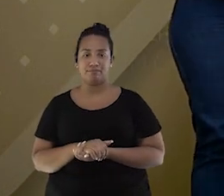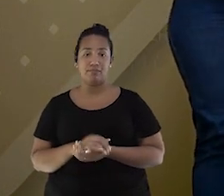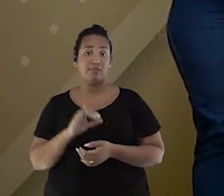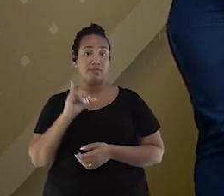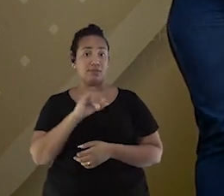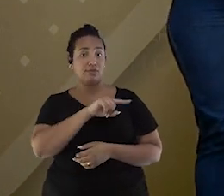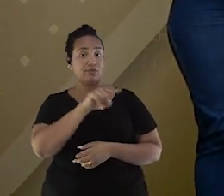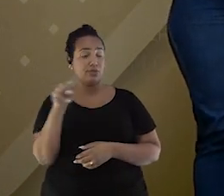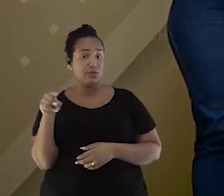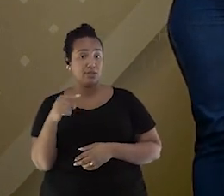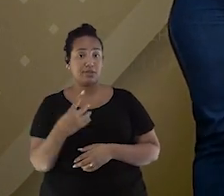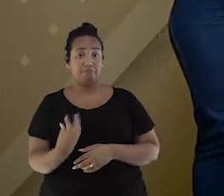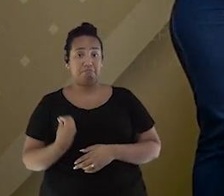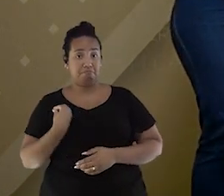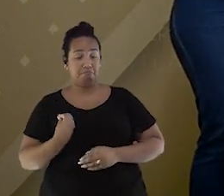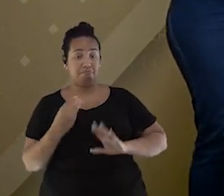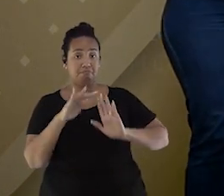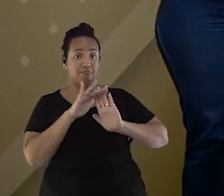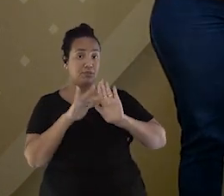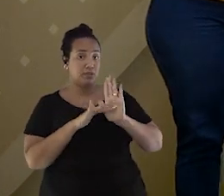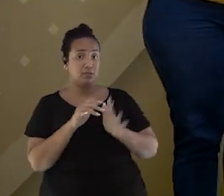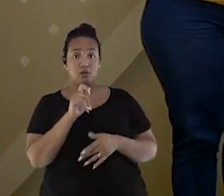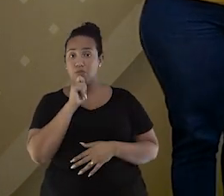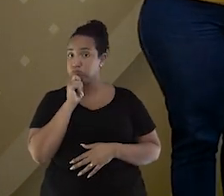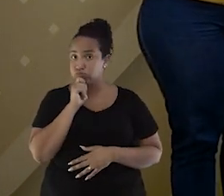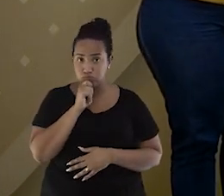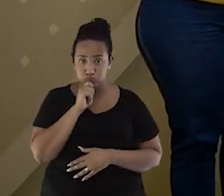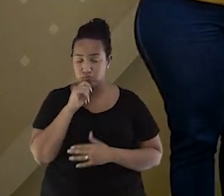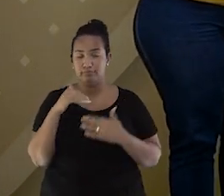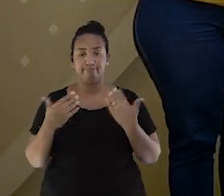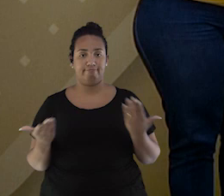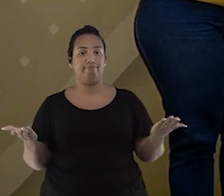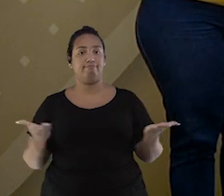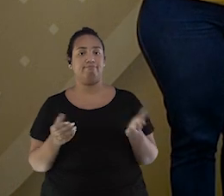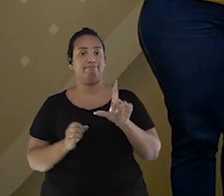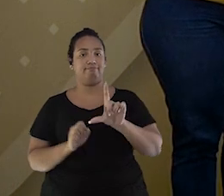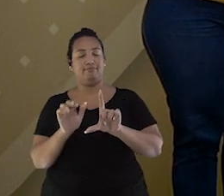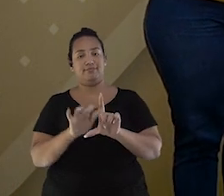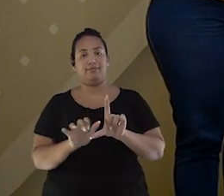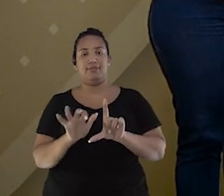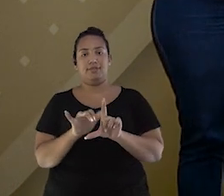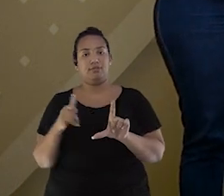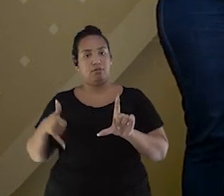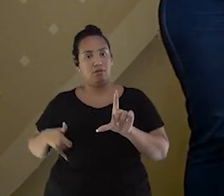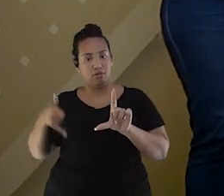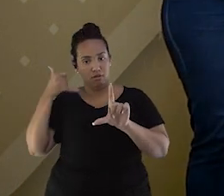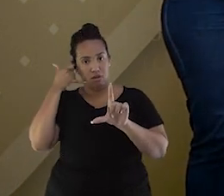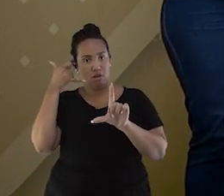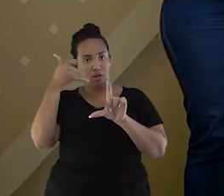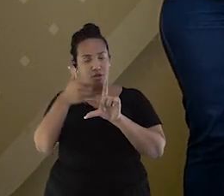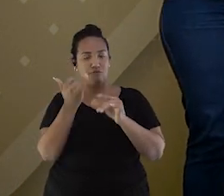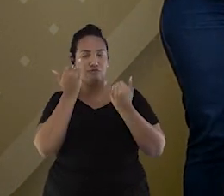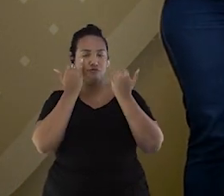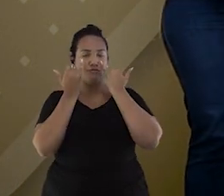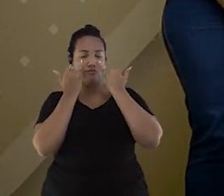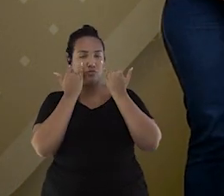ainda não marcou a sua presença aqui com a gente, acesse o QR Code que está na tela e preencha as informações.